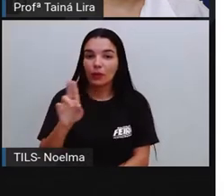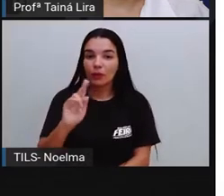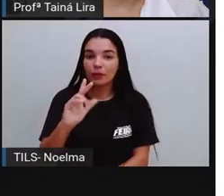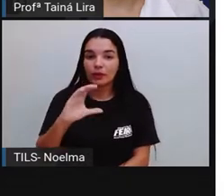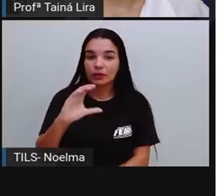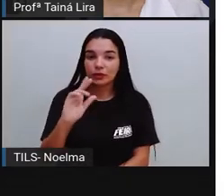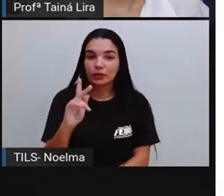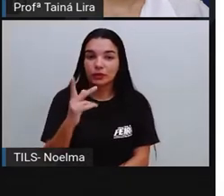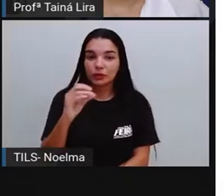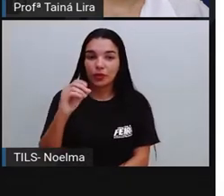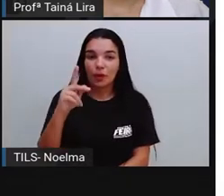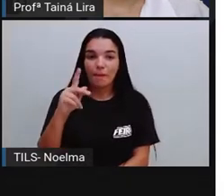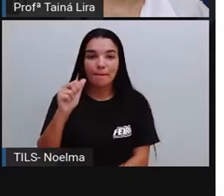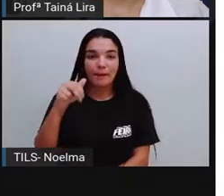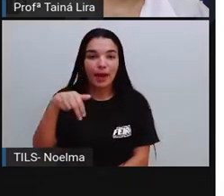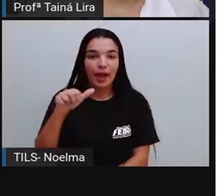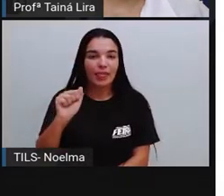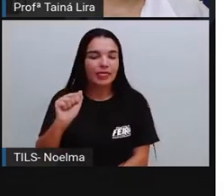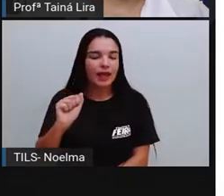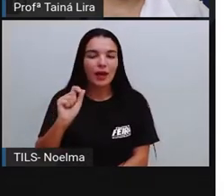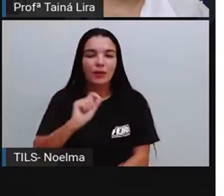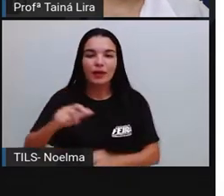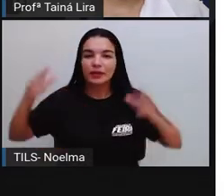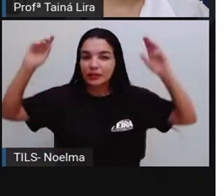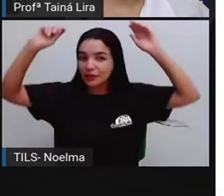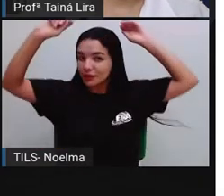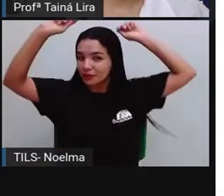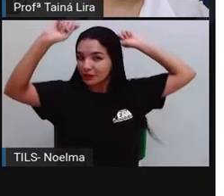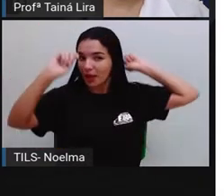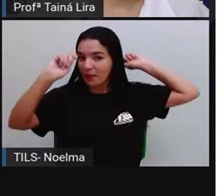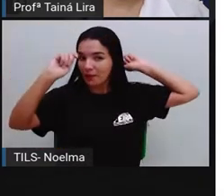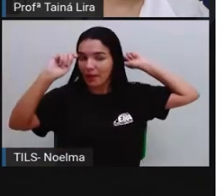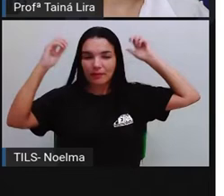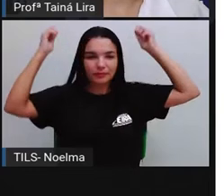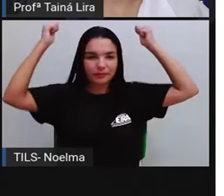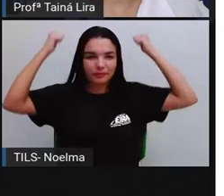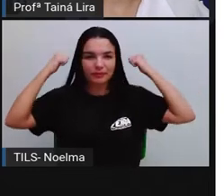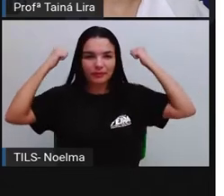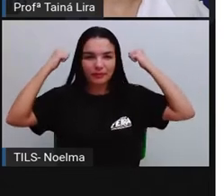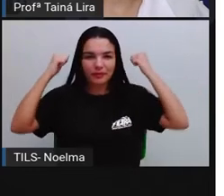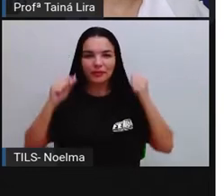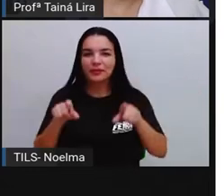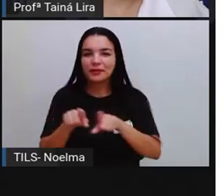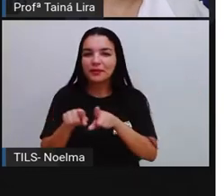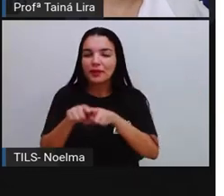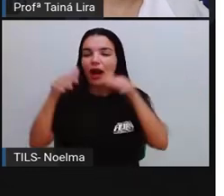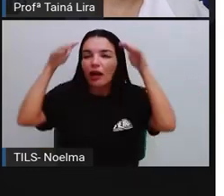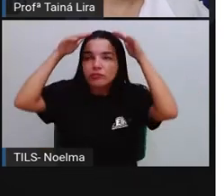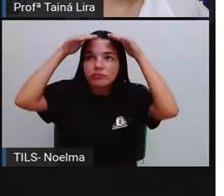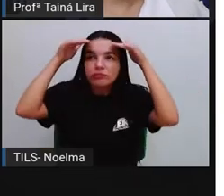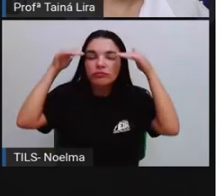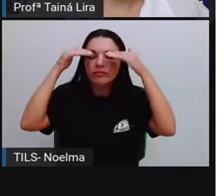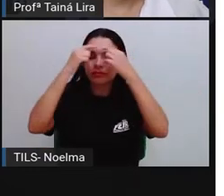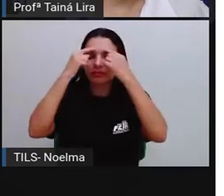pequeno, Chapéu é para cobrir a cabeça, Chaminé é para soltar a fumaça,